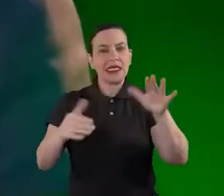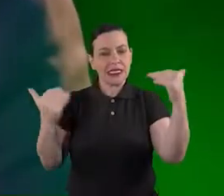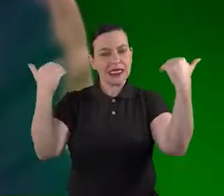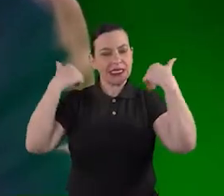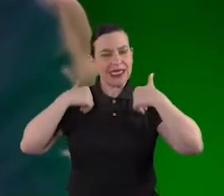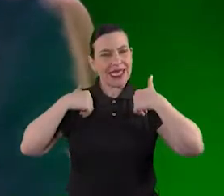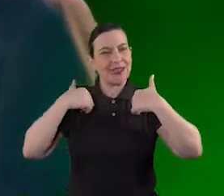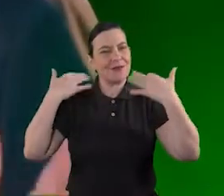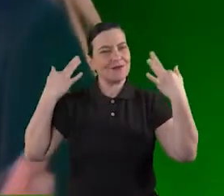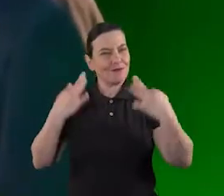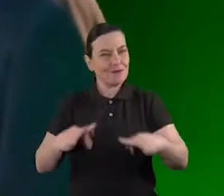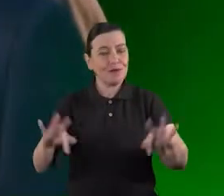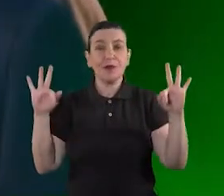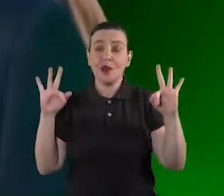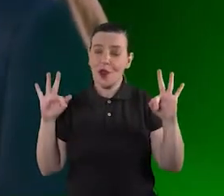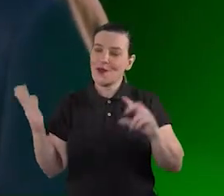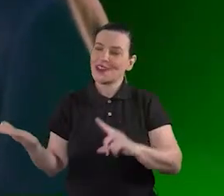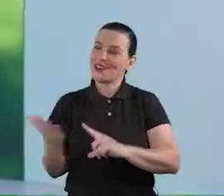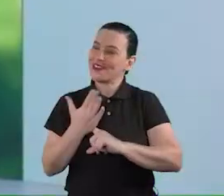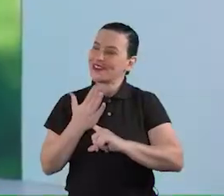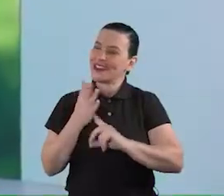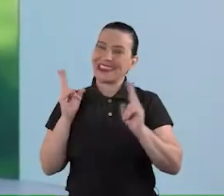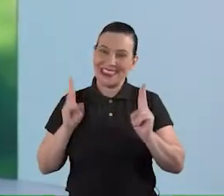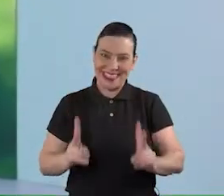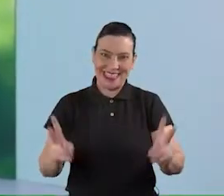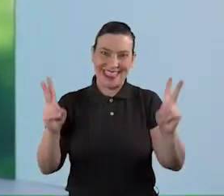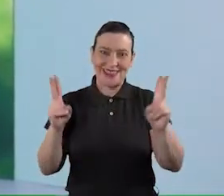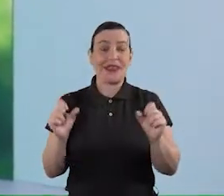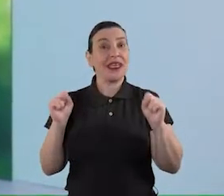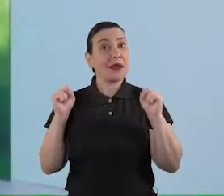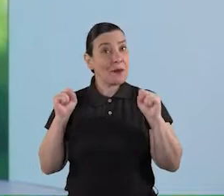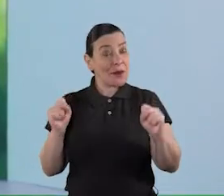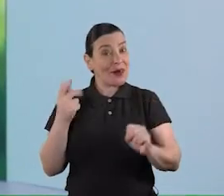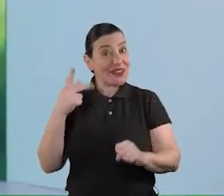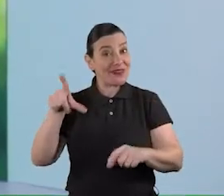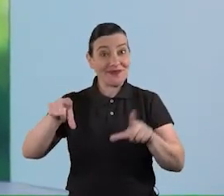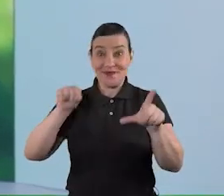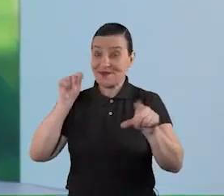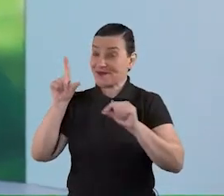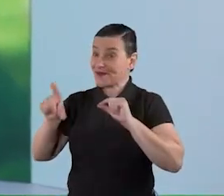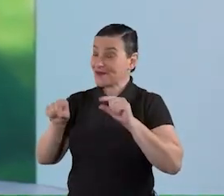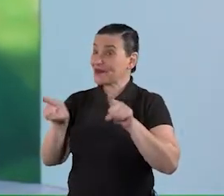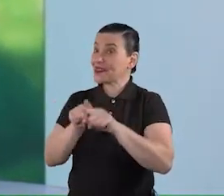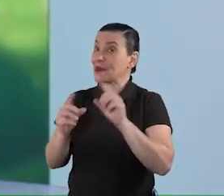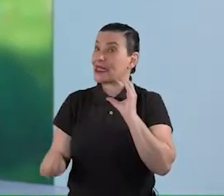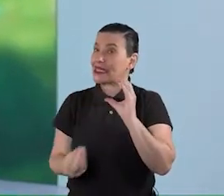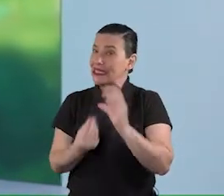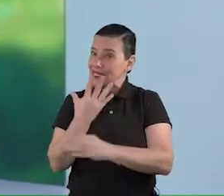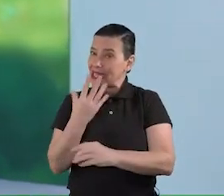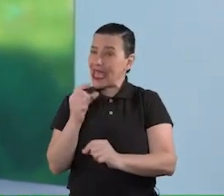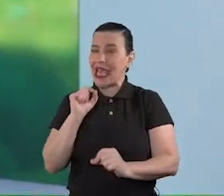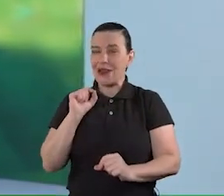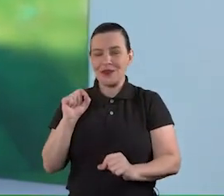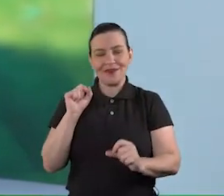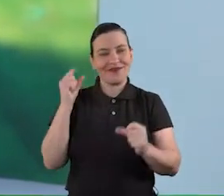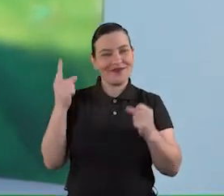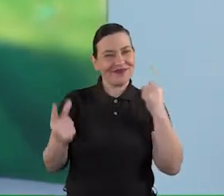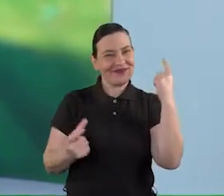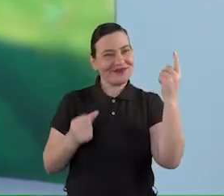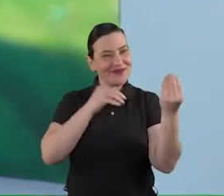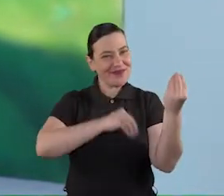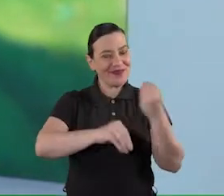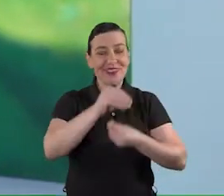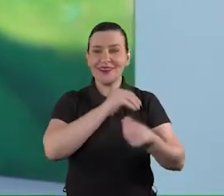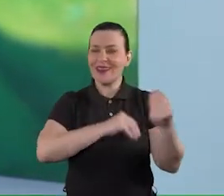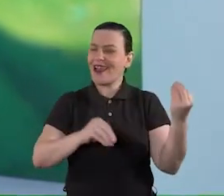corpo o que é sempre útil vocês podem ter seus favoritos ou criar seus próprios mixes de vez em quando e acho